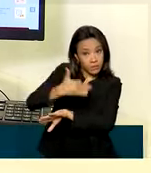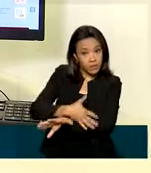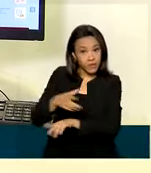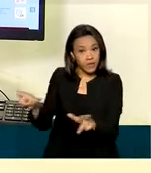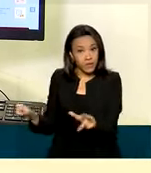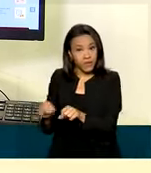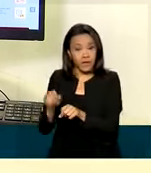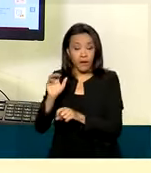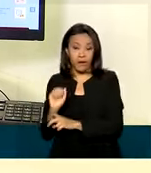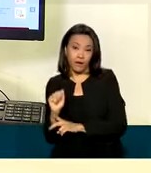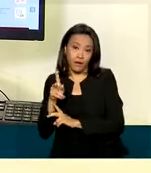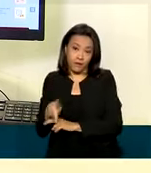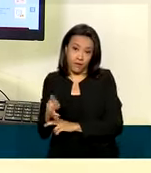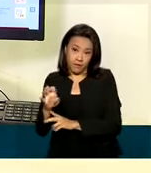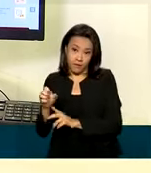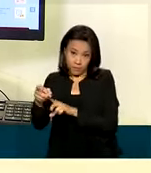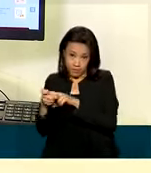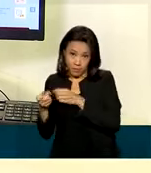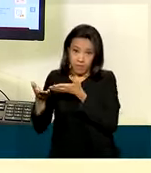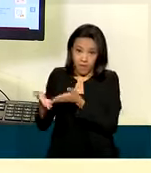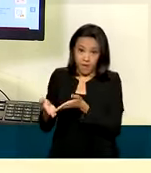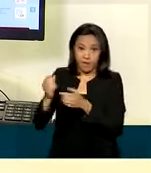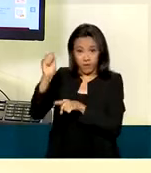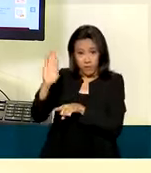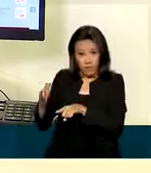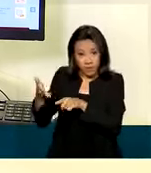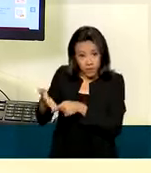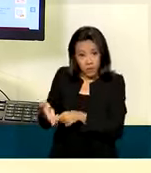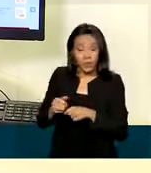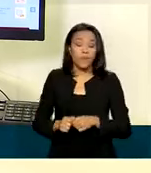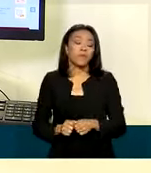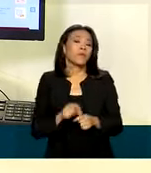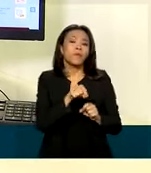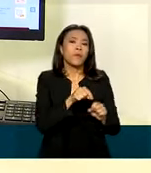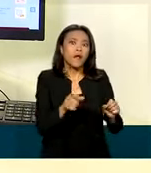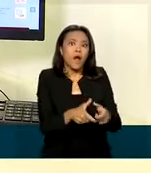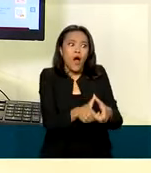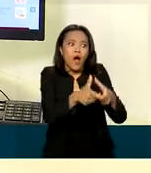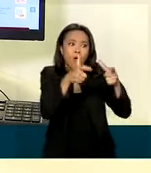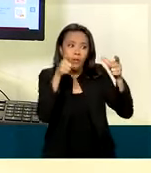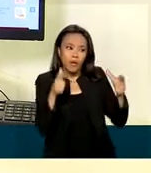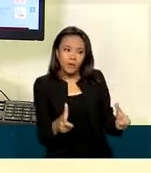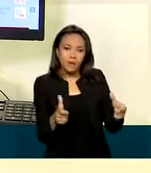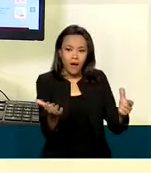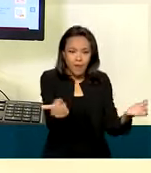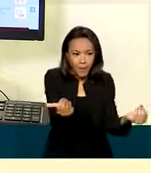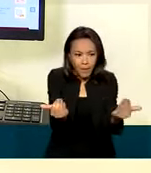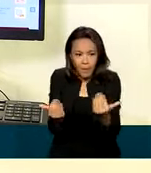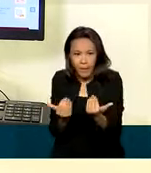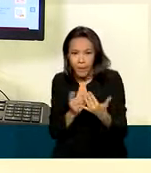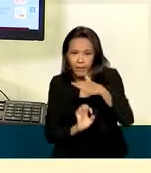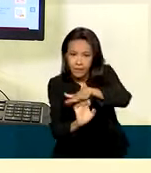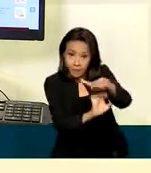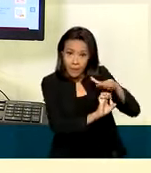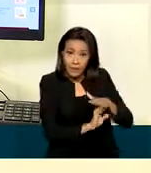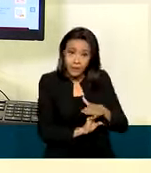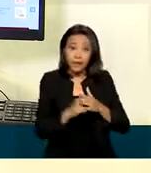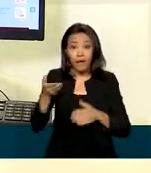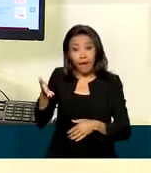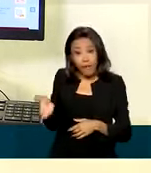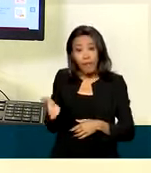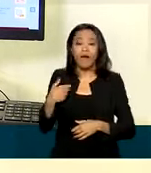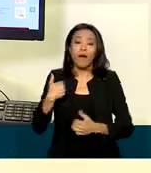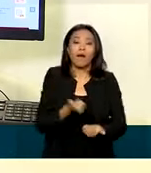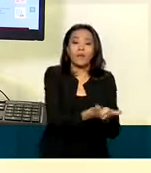Promoção de Exportações e Investimentos, a Apex Brasil. E para aumentar a participação nesse mercado global, a Apex tem